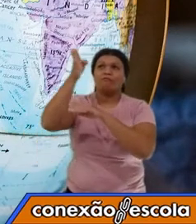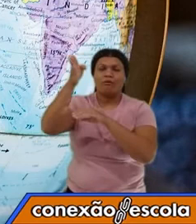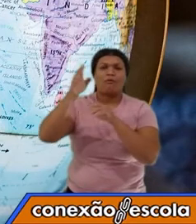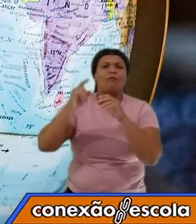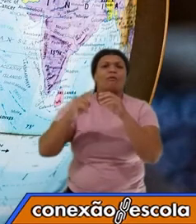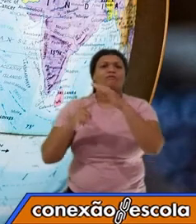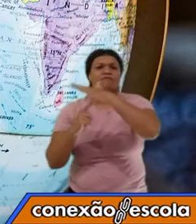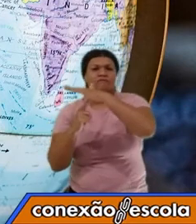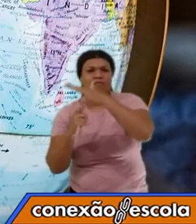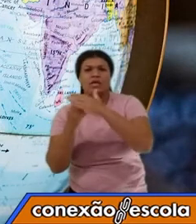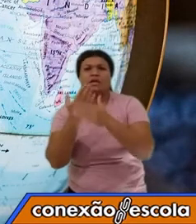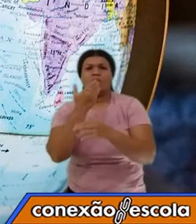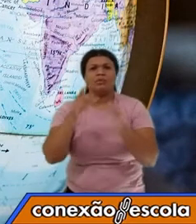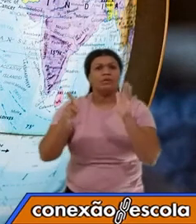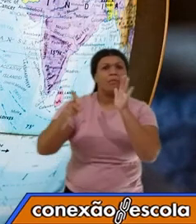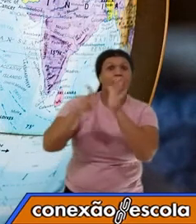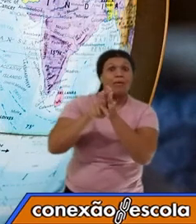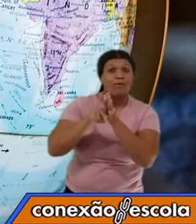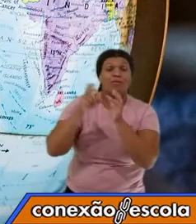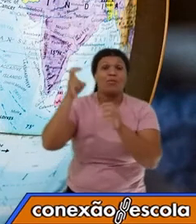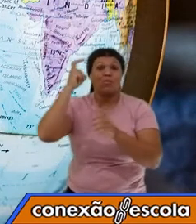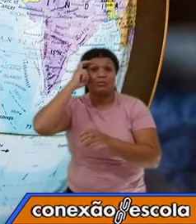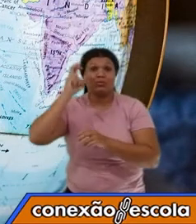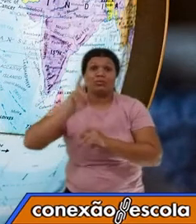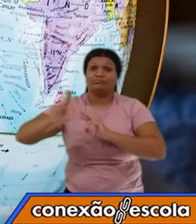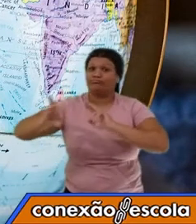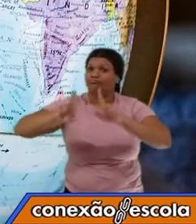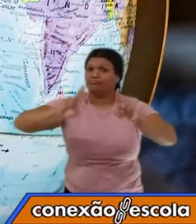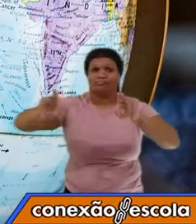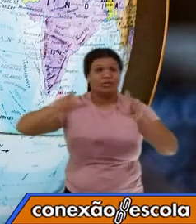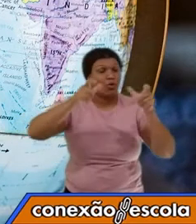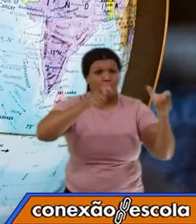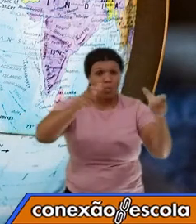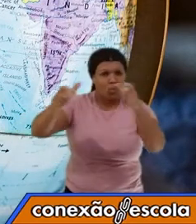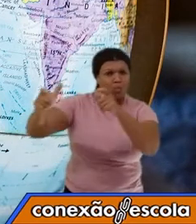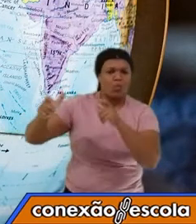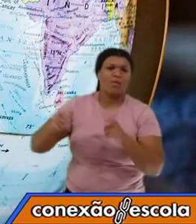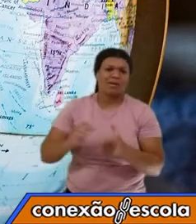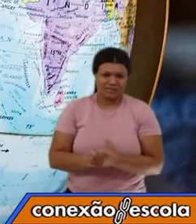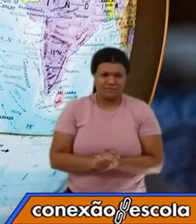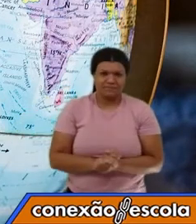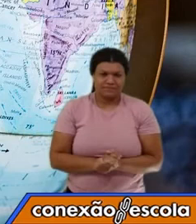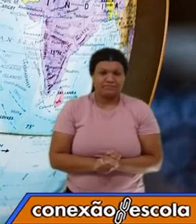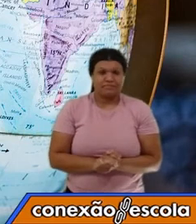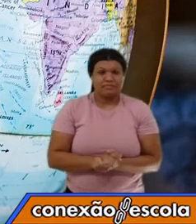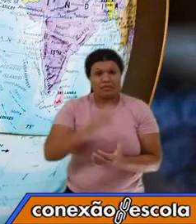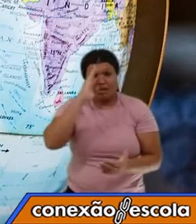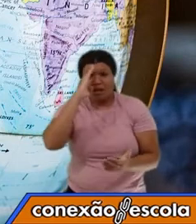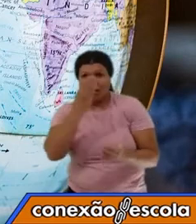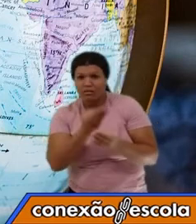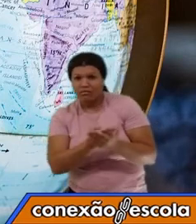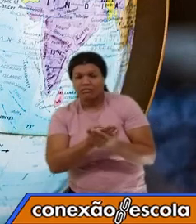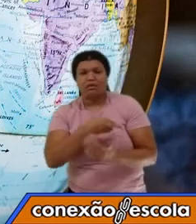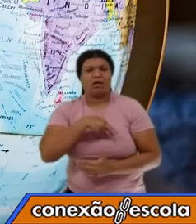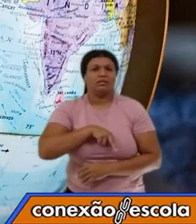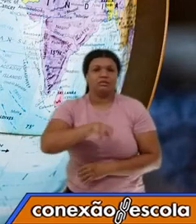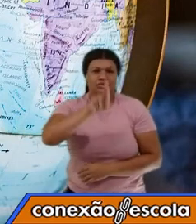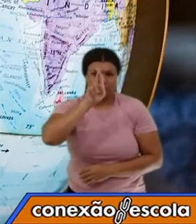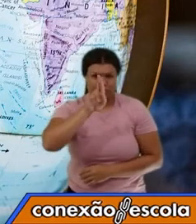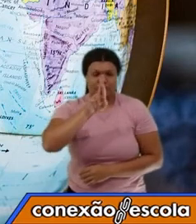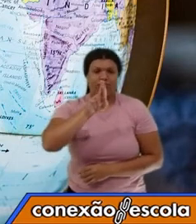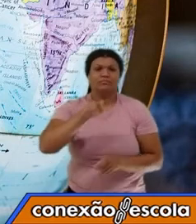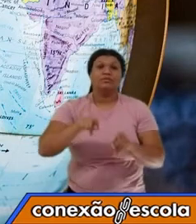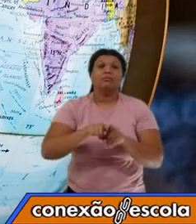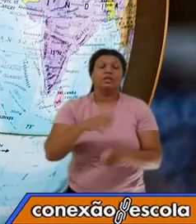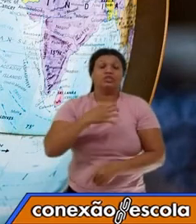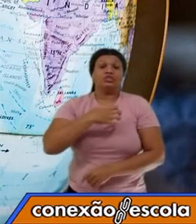São comidas específicas daquela cultura, daquele lugar. Crenças religiosas e o estilo